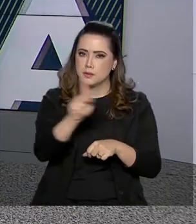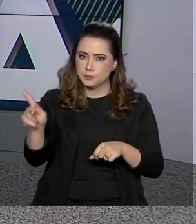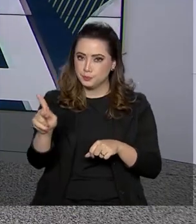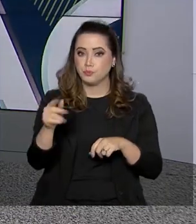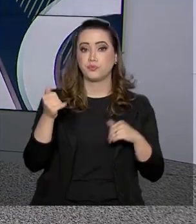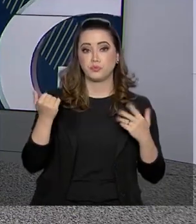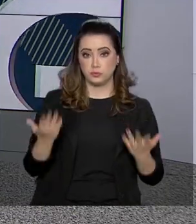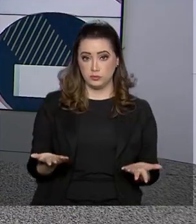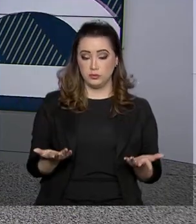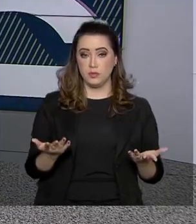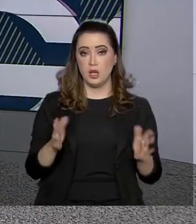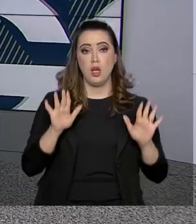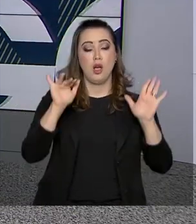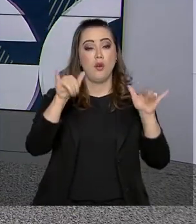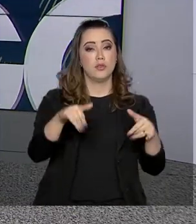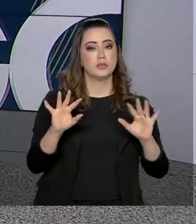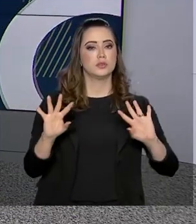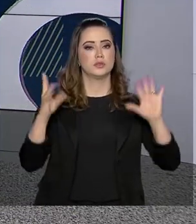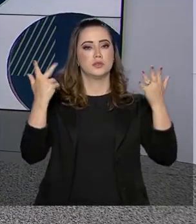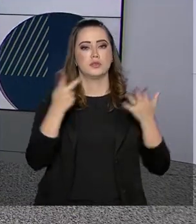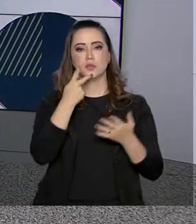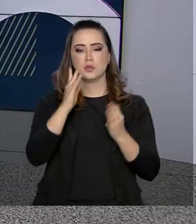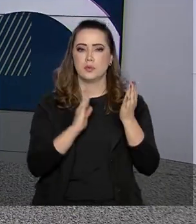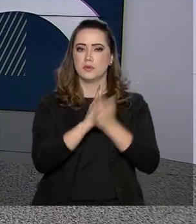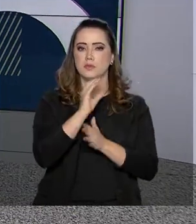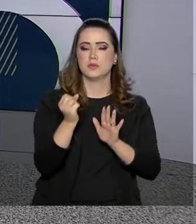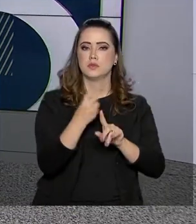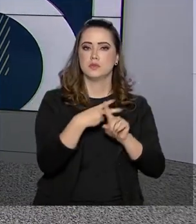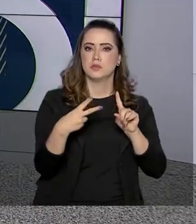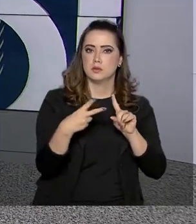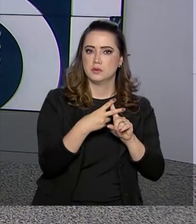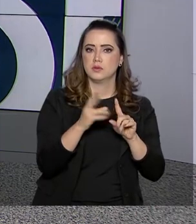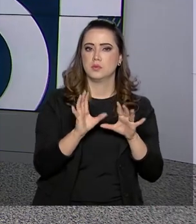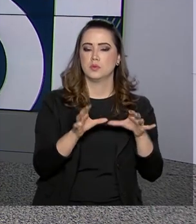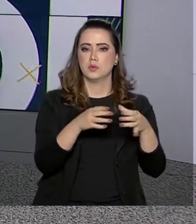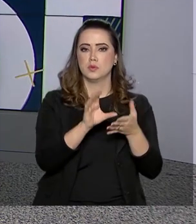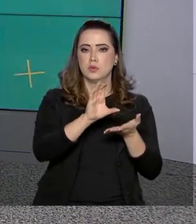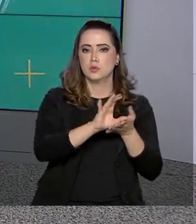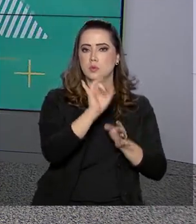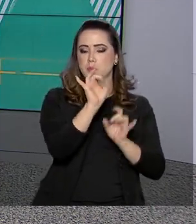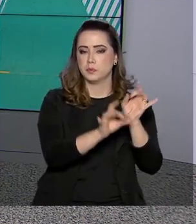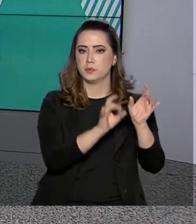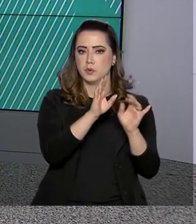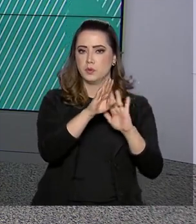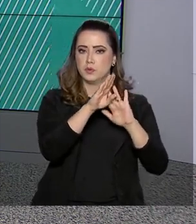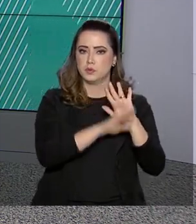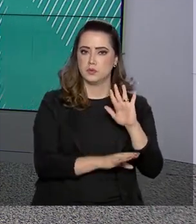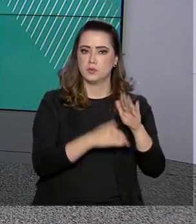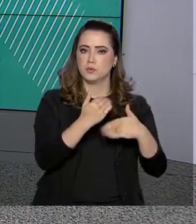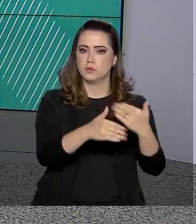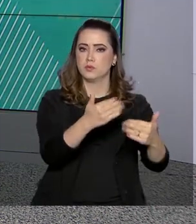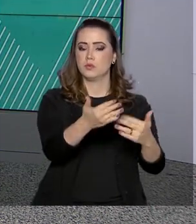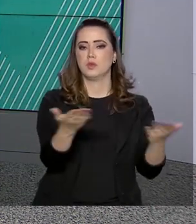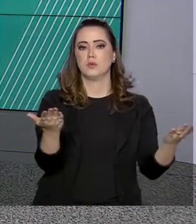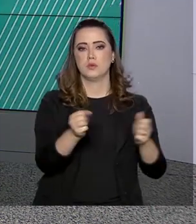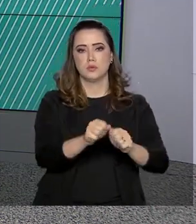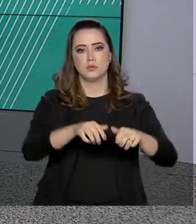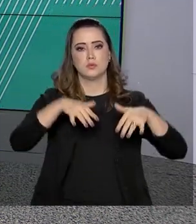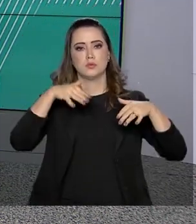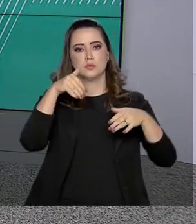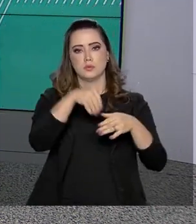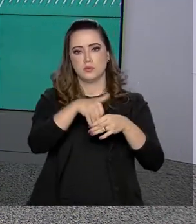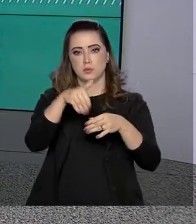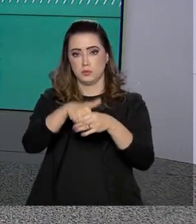do evento, o presidente falou sobre a aprovação do relatório da nova Previdência pela Comissão Especial. O projeto segue agora para o